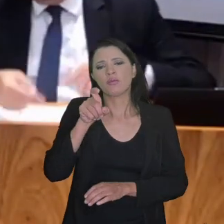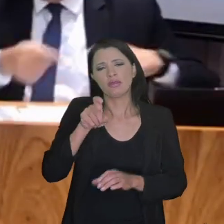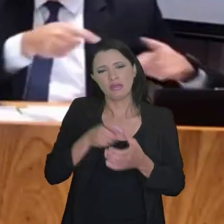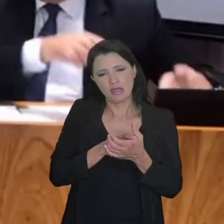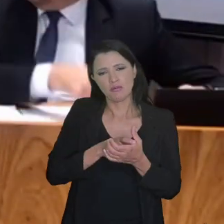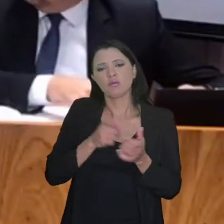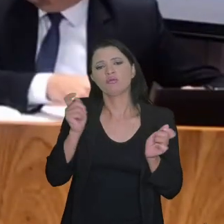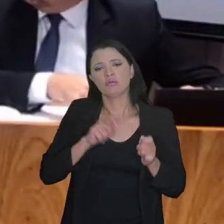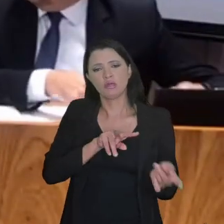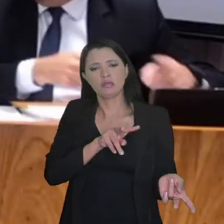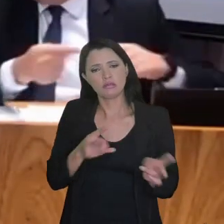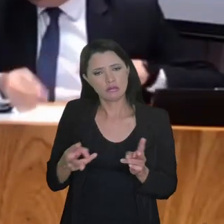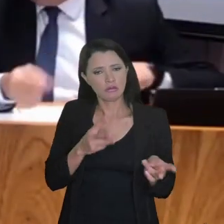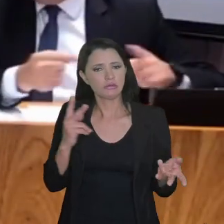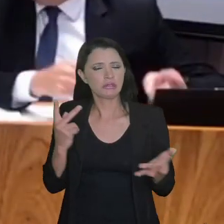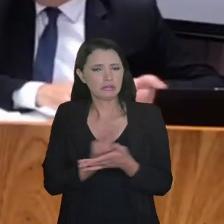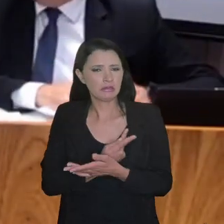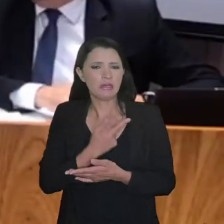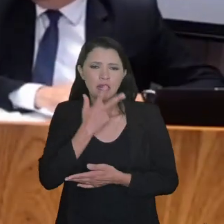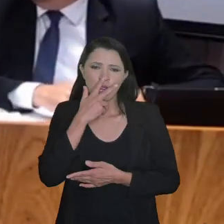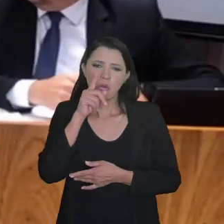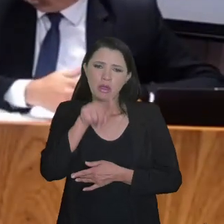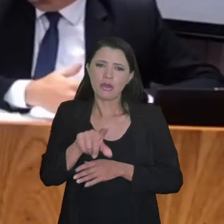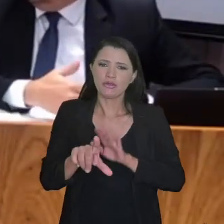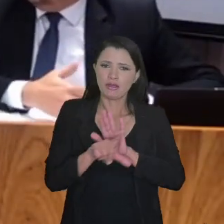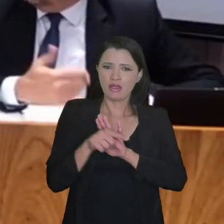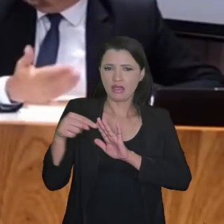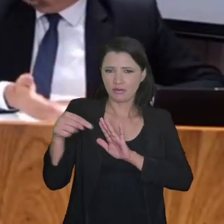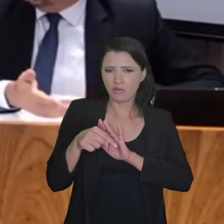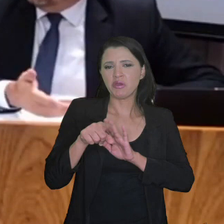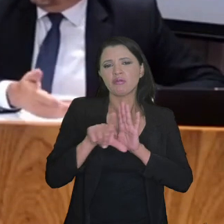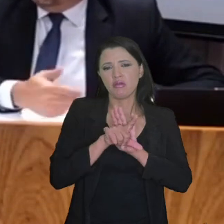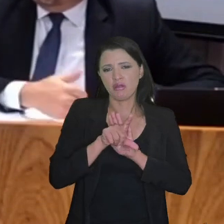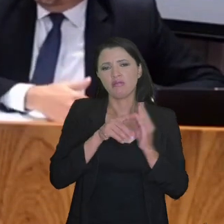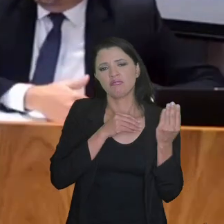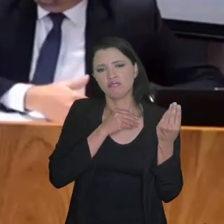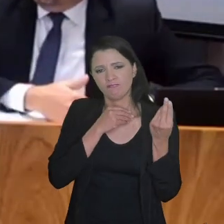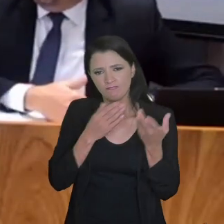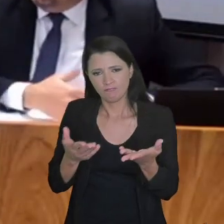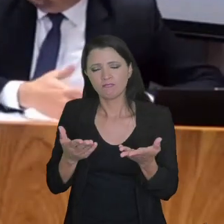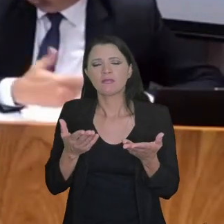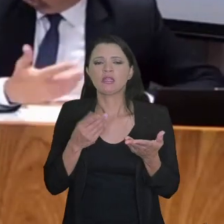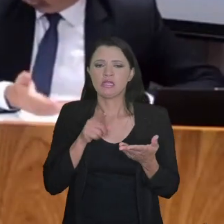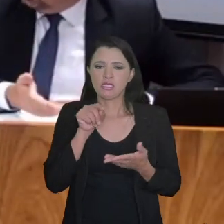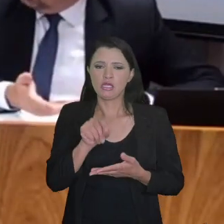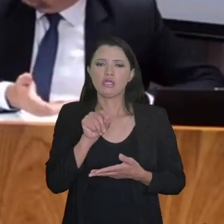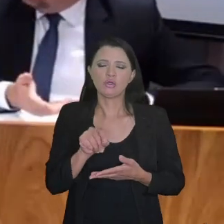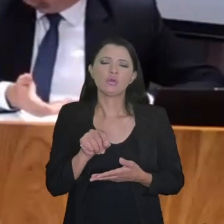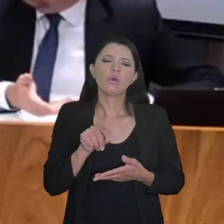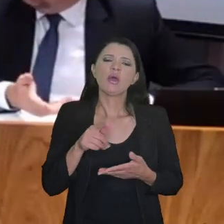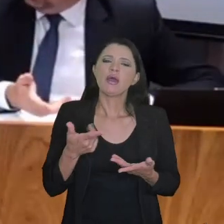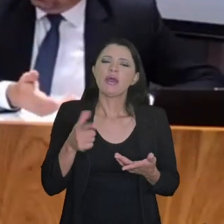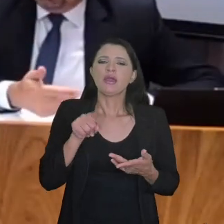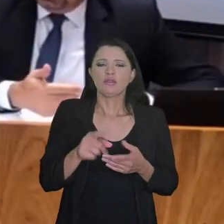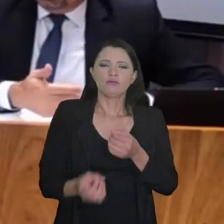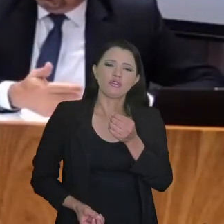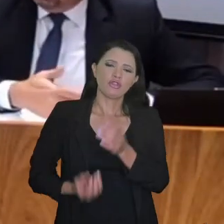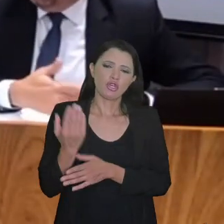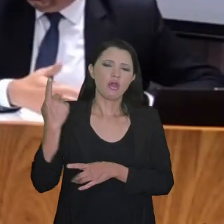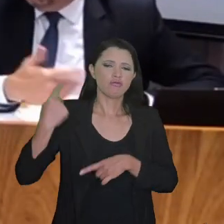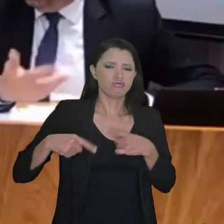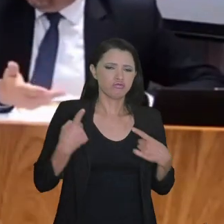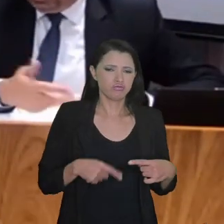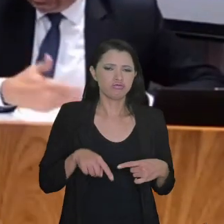inscrição para que o débito pudesse ser transacionado, então, acho que, nesse ponto, a lei veio trazer essa demanda,